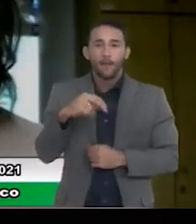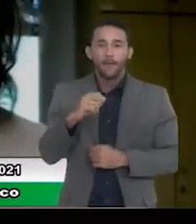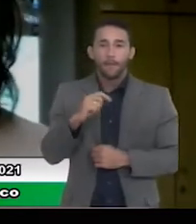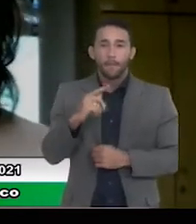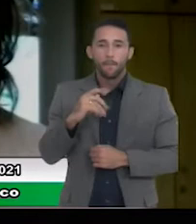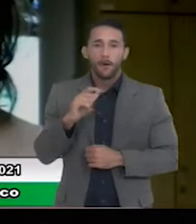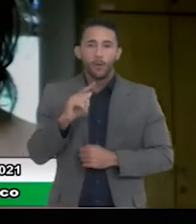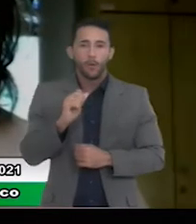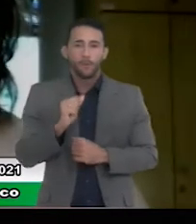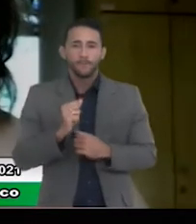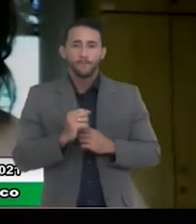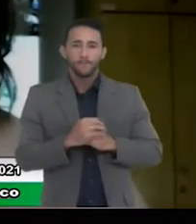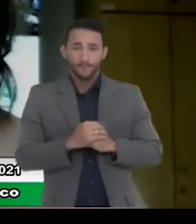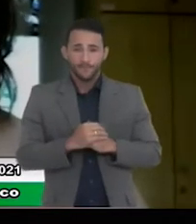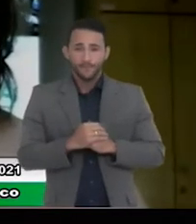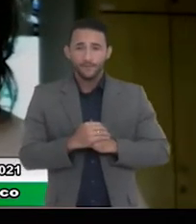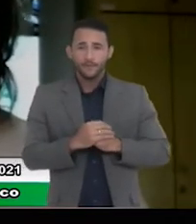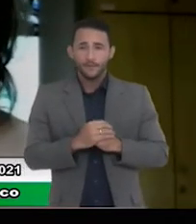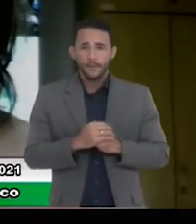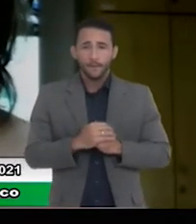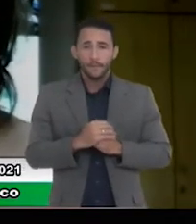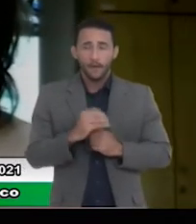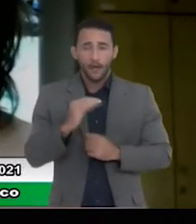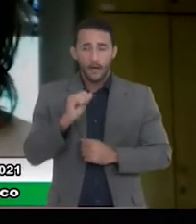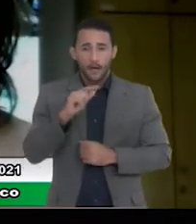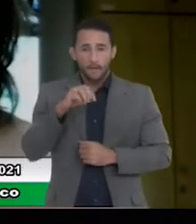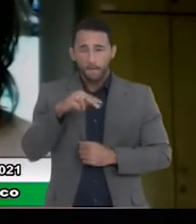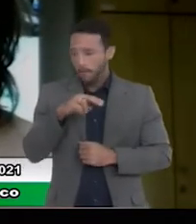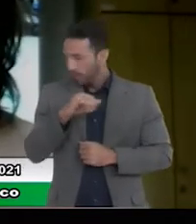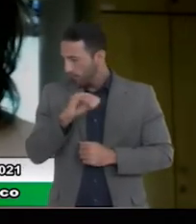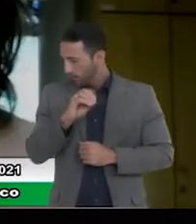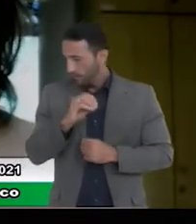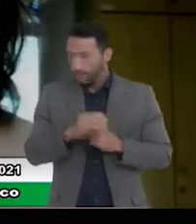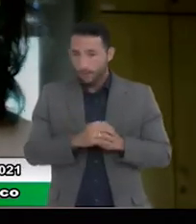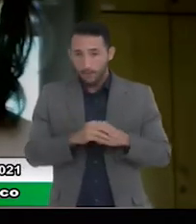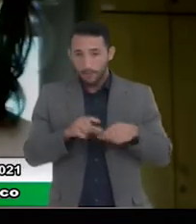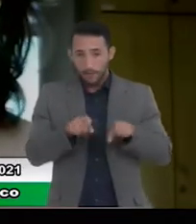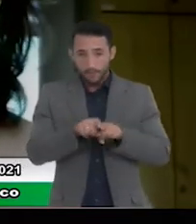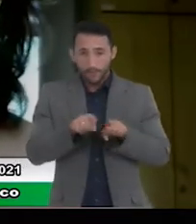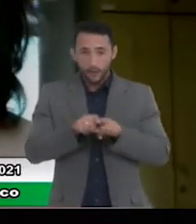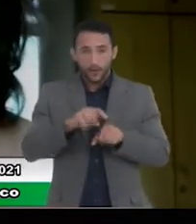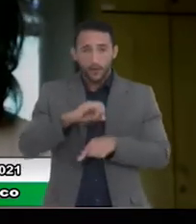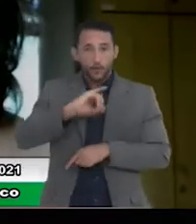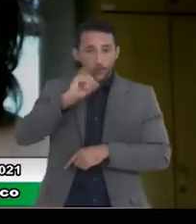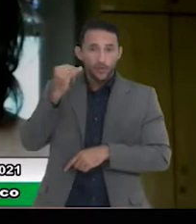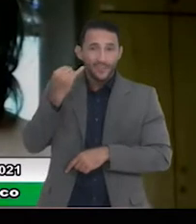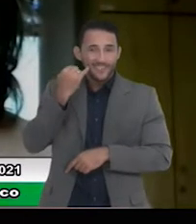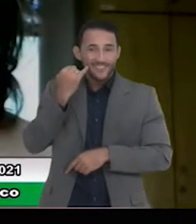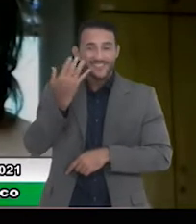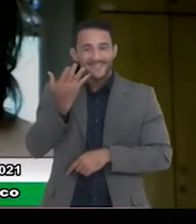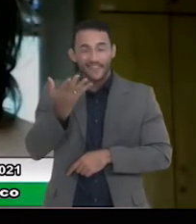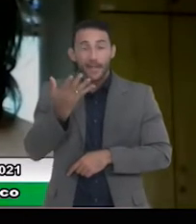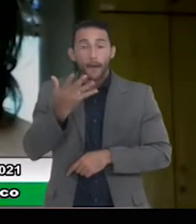Alcarmonio está aqui também, Fabinho Chirian representando essa renovação, o vereador Josias e a Juliana Bativosa. Então, assim, é uma mistura